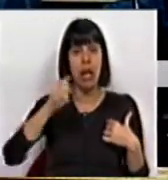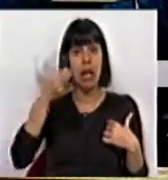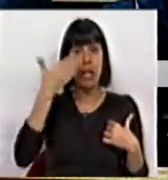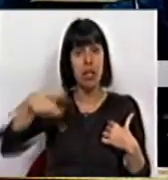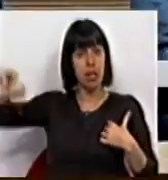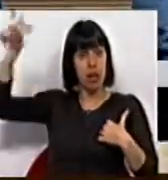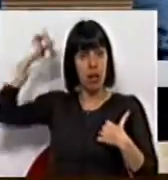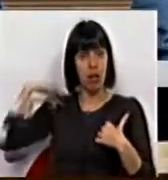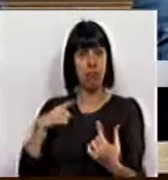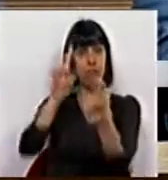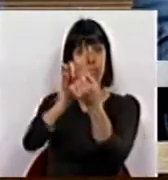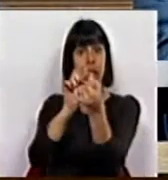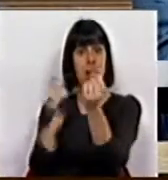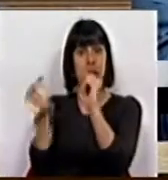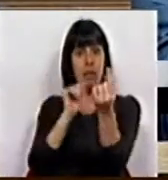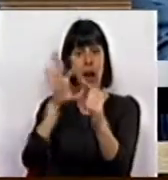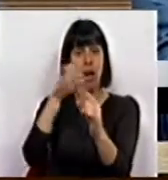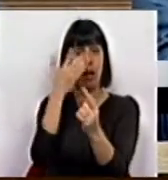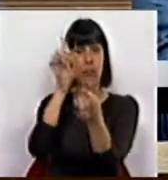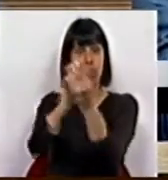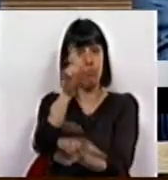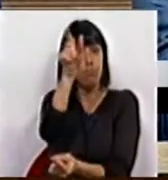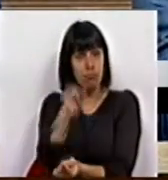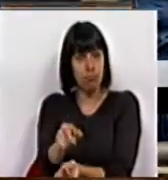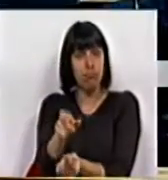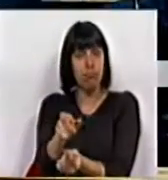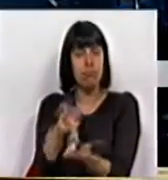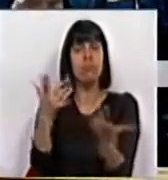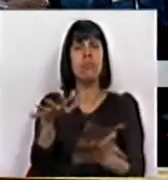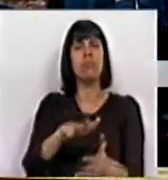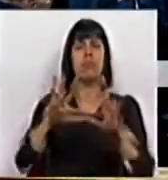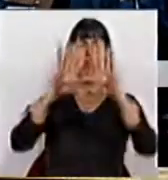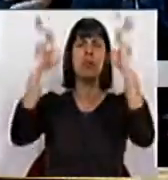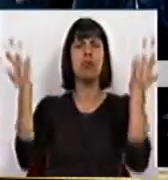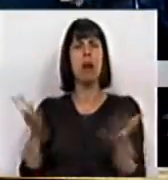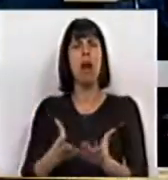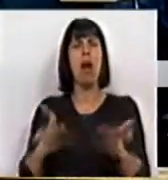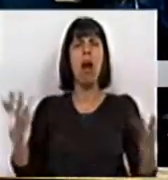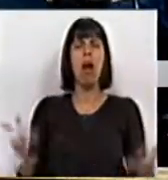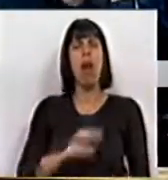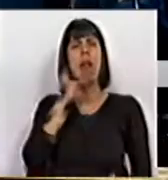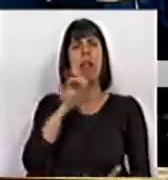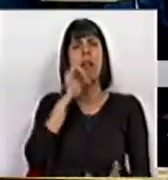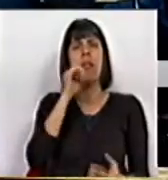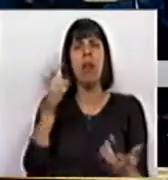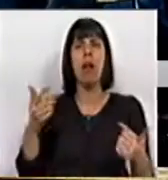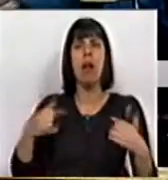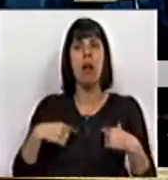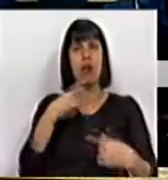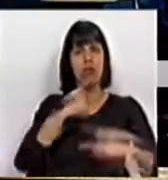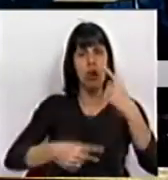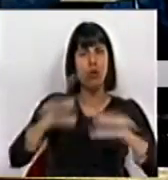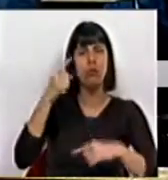dias, neste debate quinzenal, e num quadro geral, portanto, sistematicamente, nós